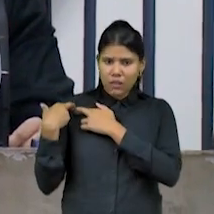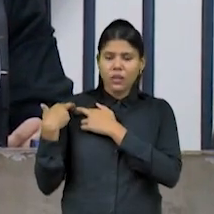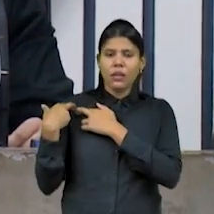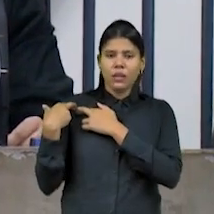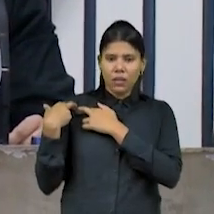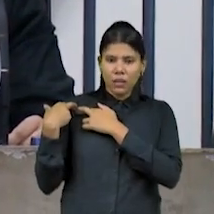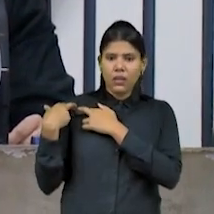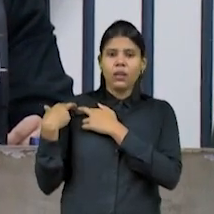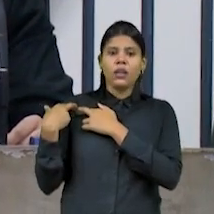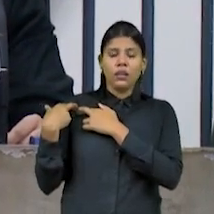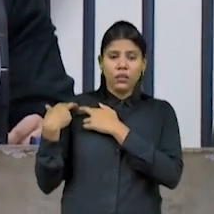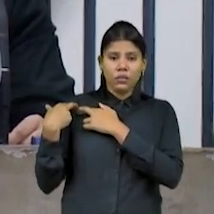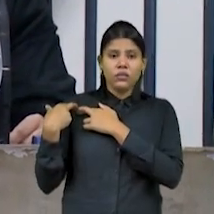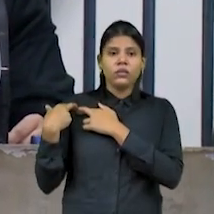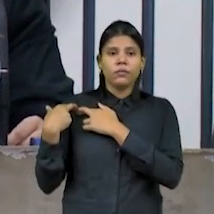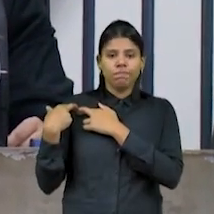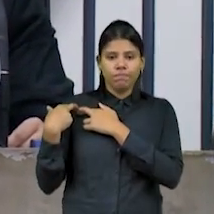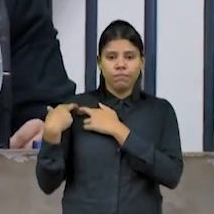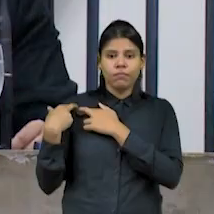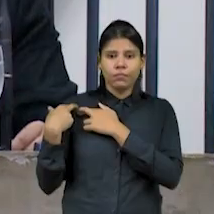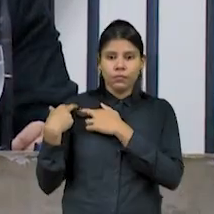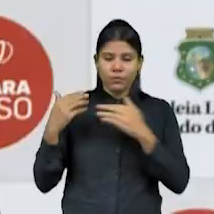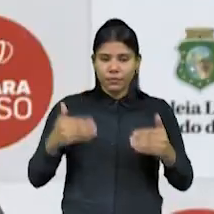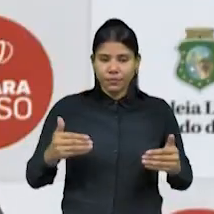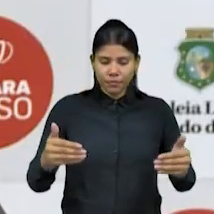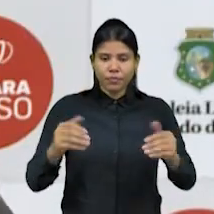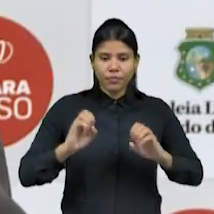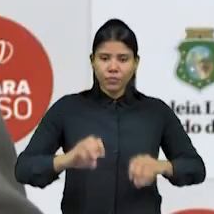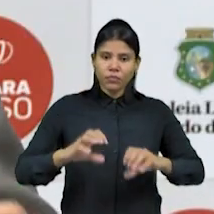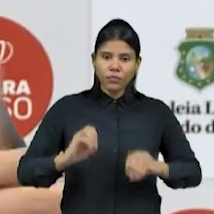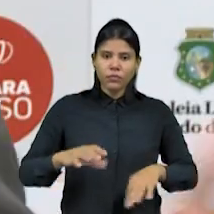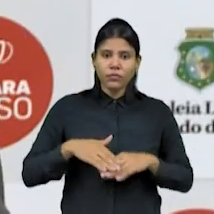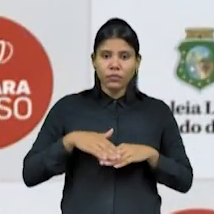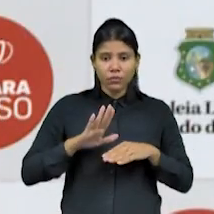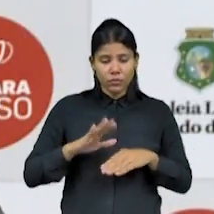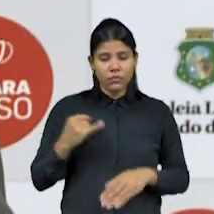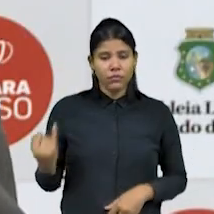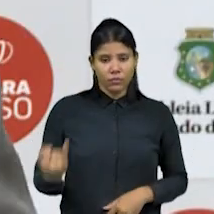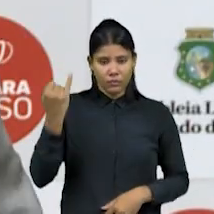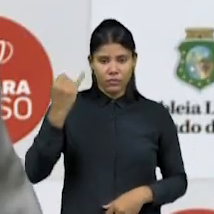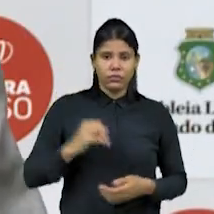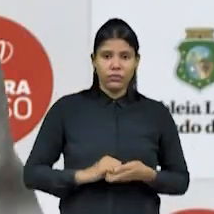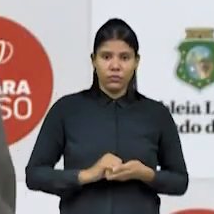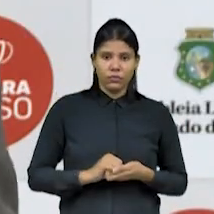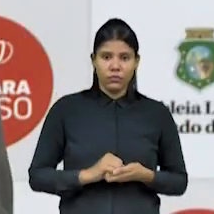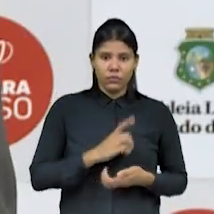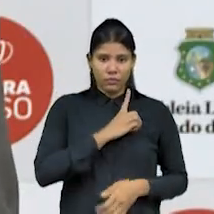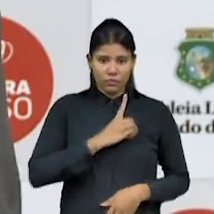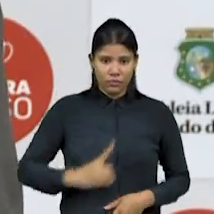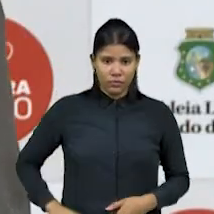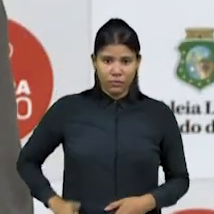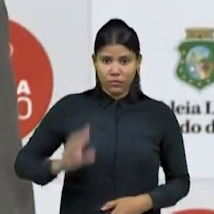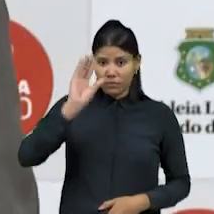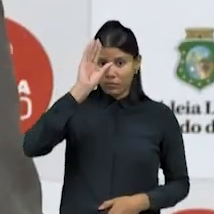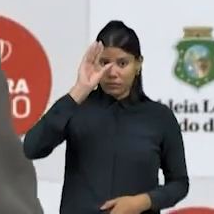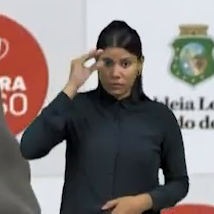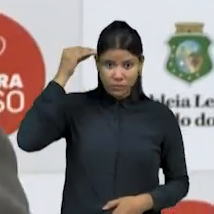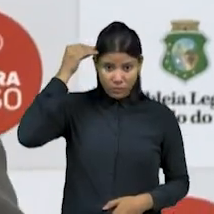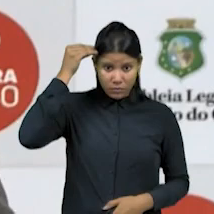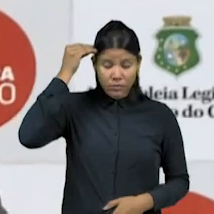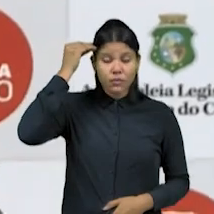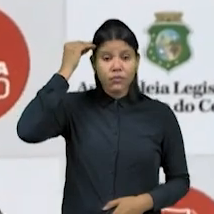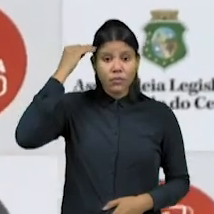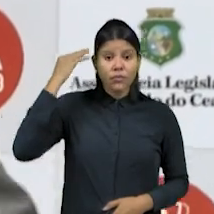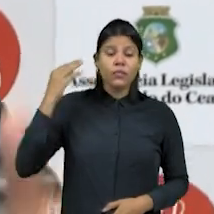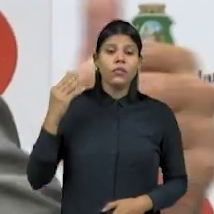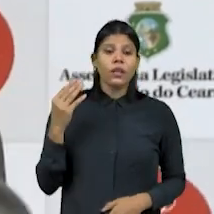para o desenvolvimento do país, a educação. O deputado Guilherme Sampaio, do PT, cobrou que o ministro